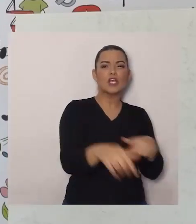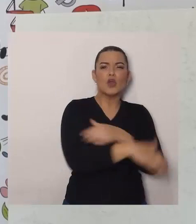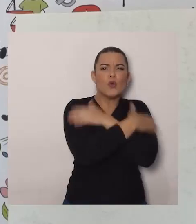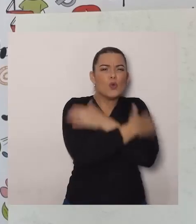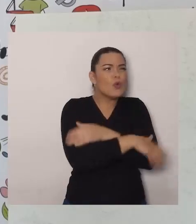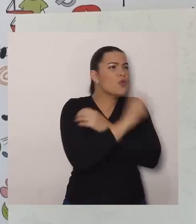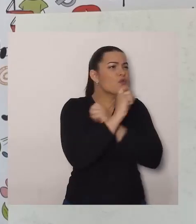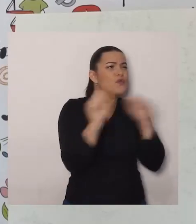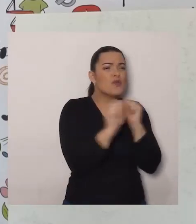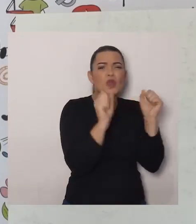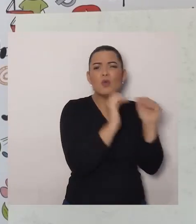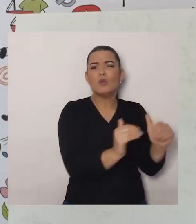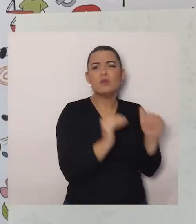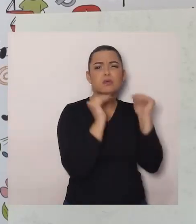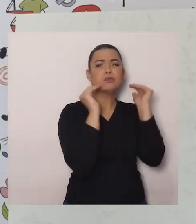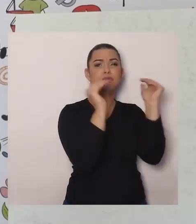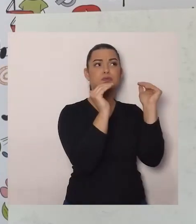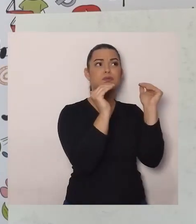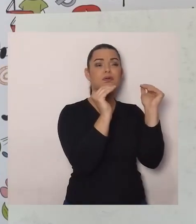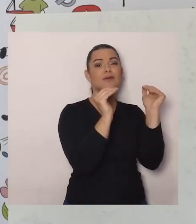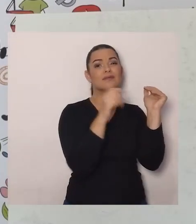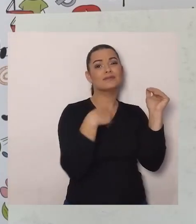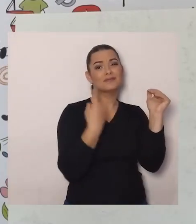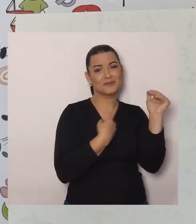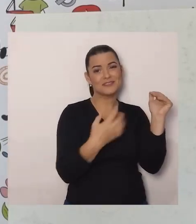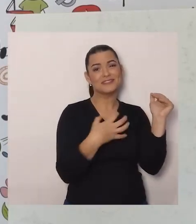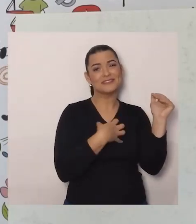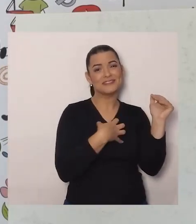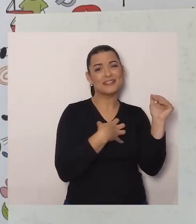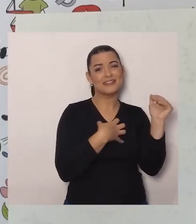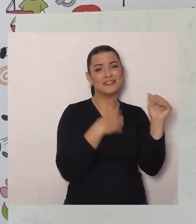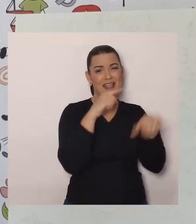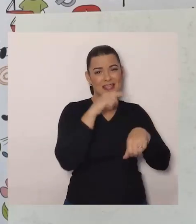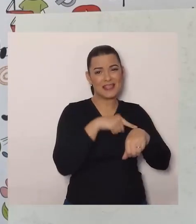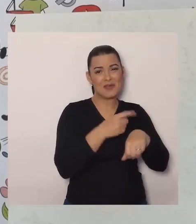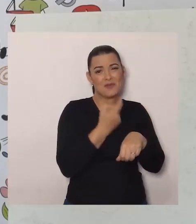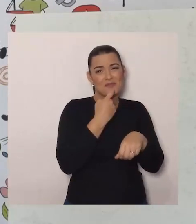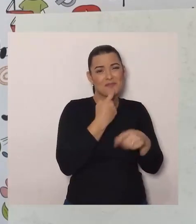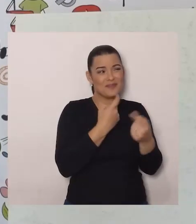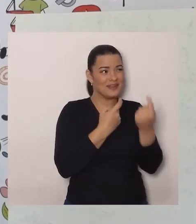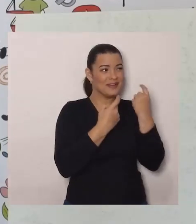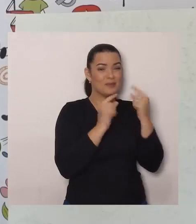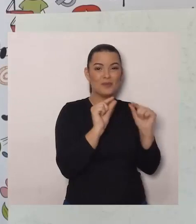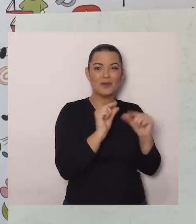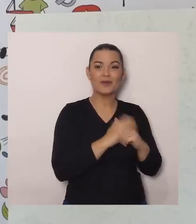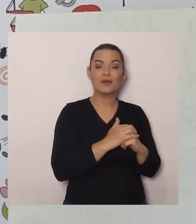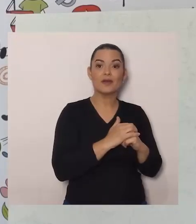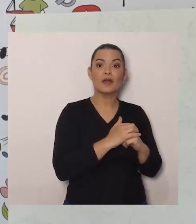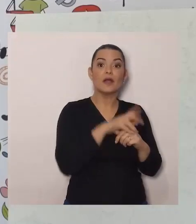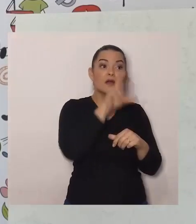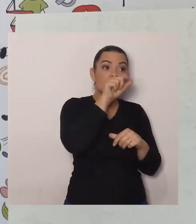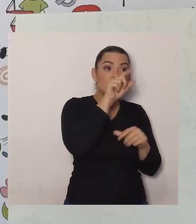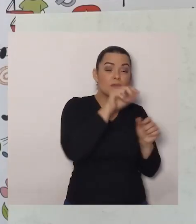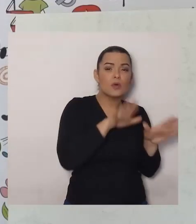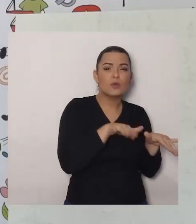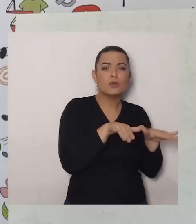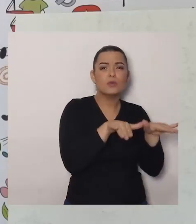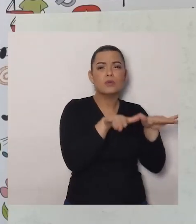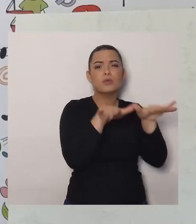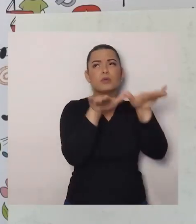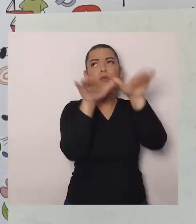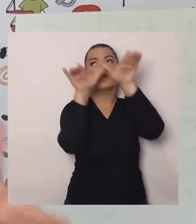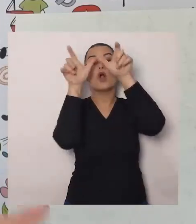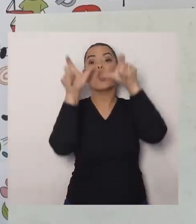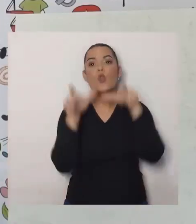Está muito frio, Como tem acontecido, Ultimamente, Eles migram, Para lugares, Que são mais, Quentes,